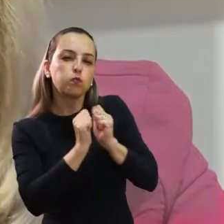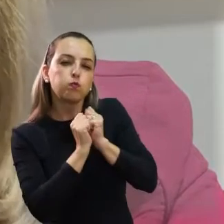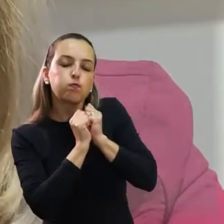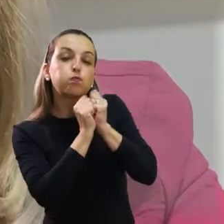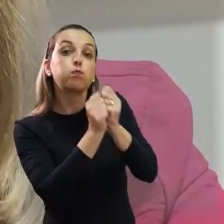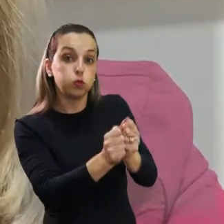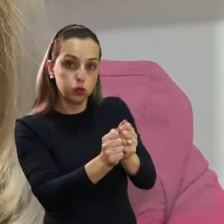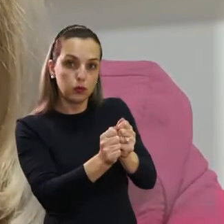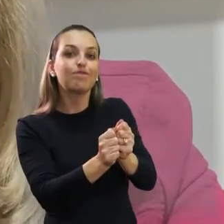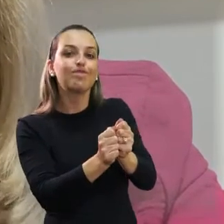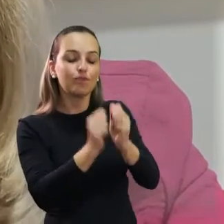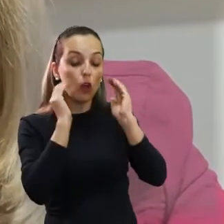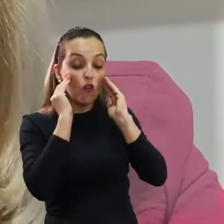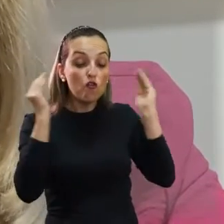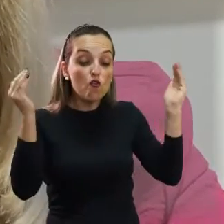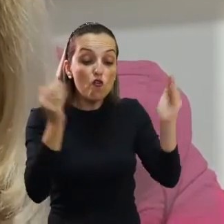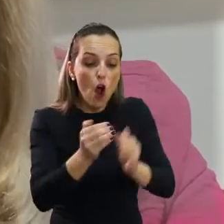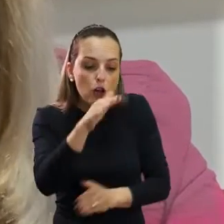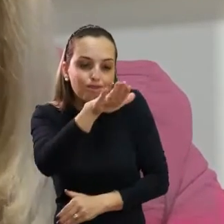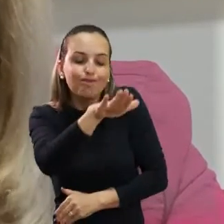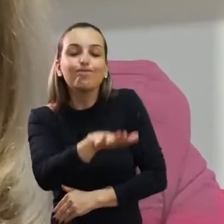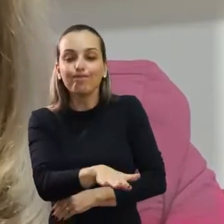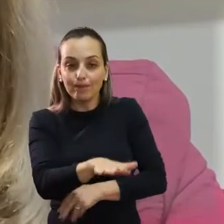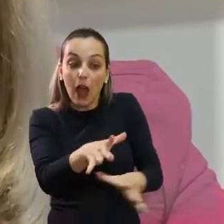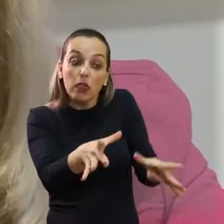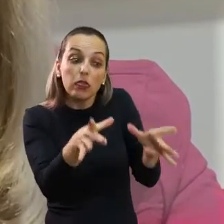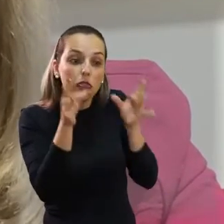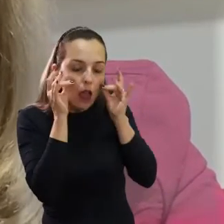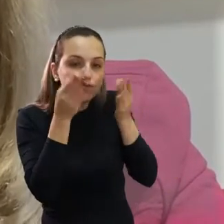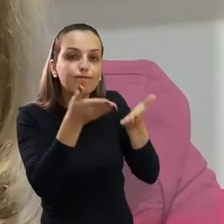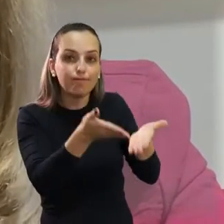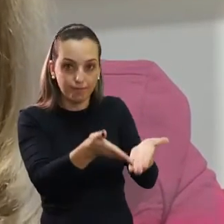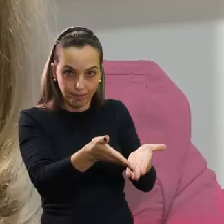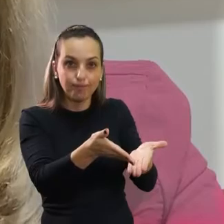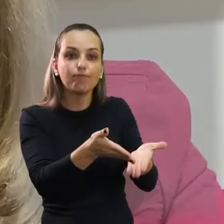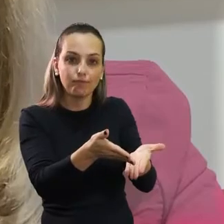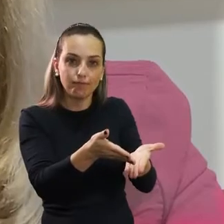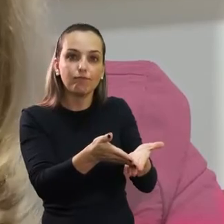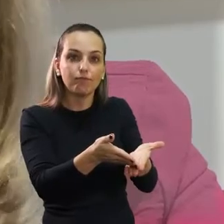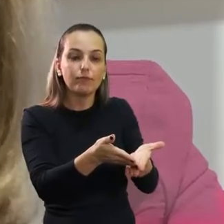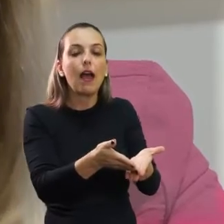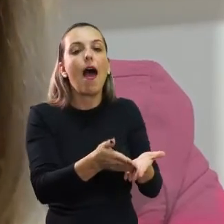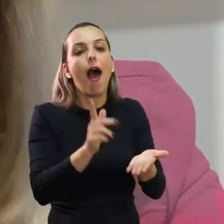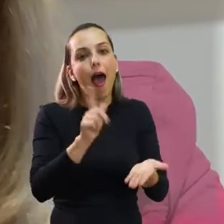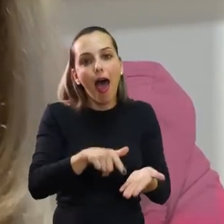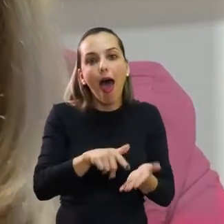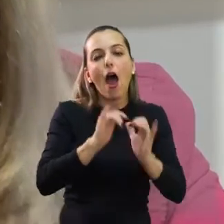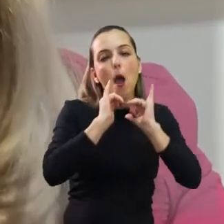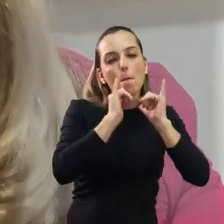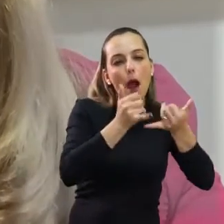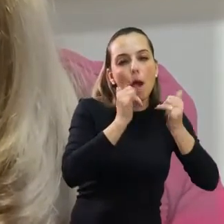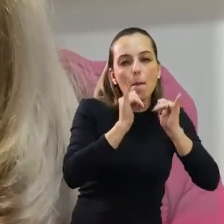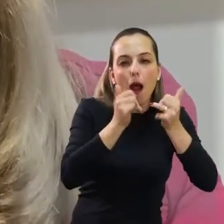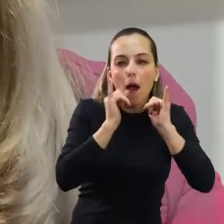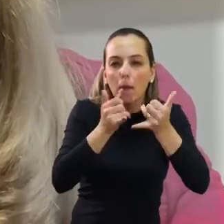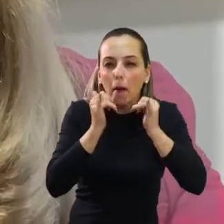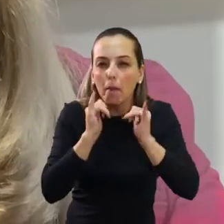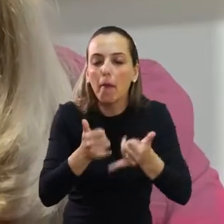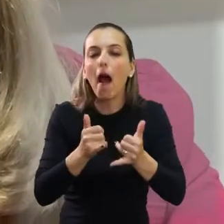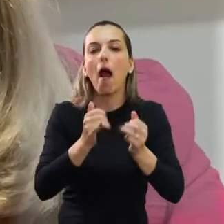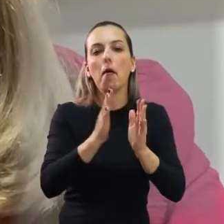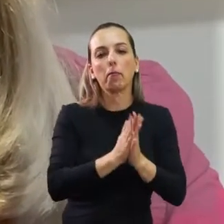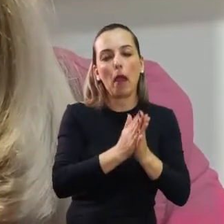seria realmente estabelecer um horário para os pais interagirem com a criança,